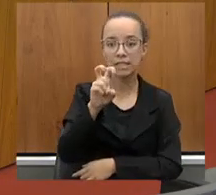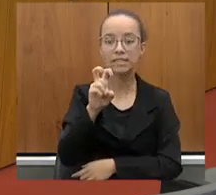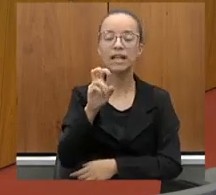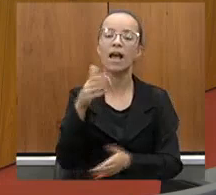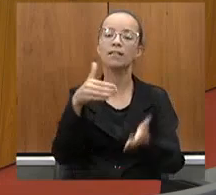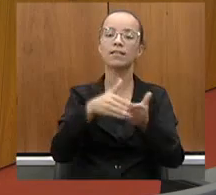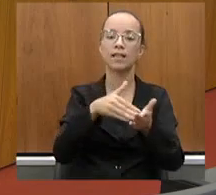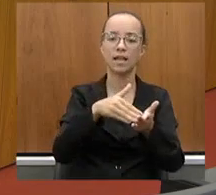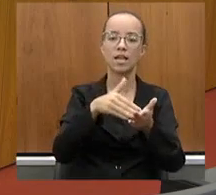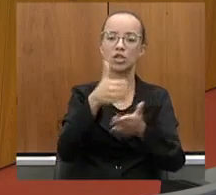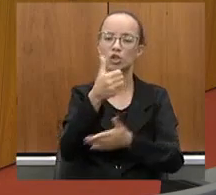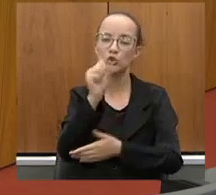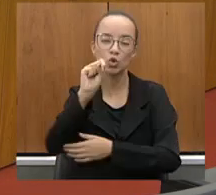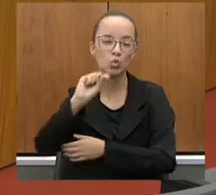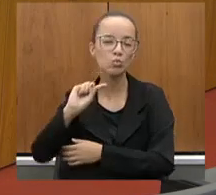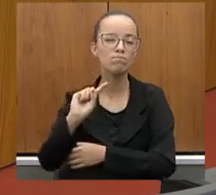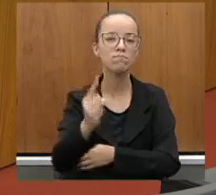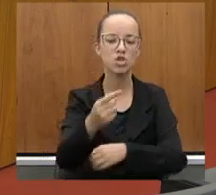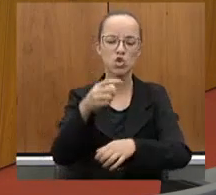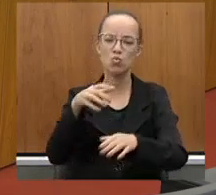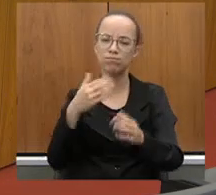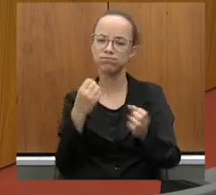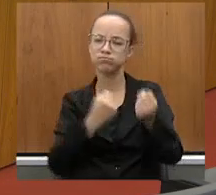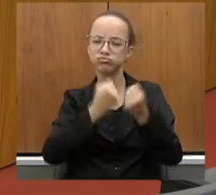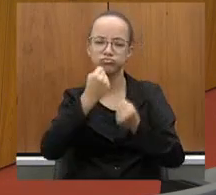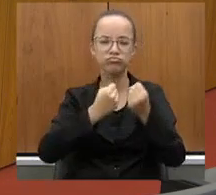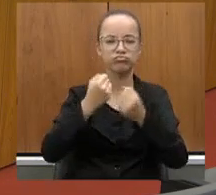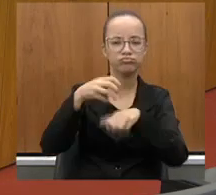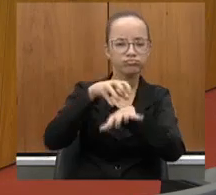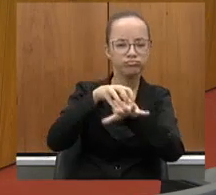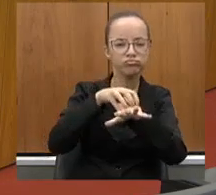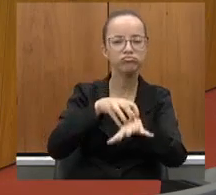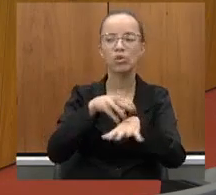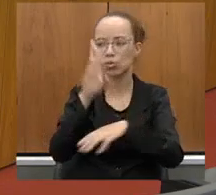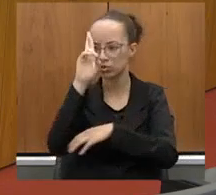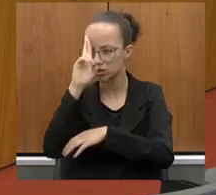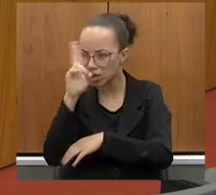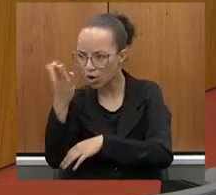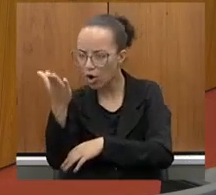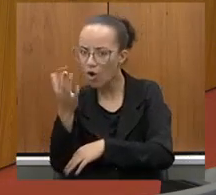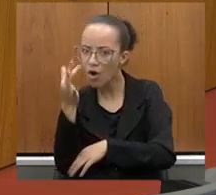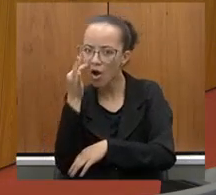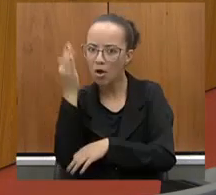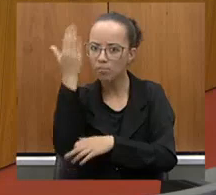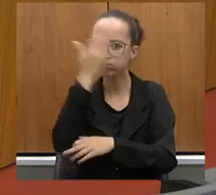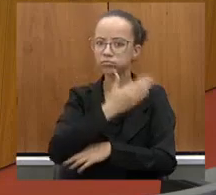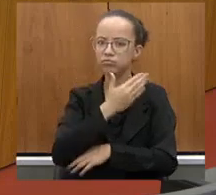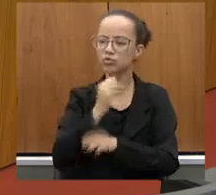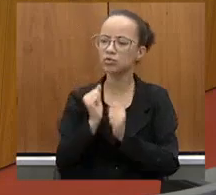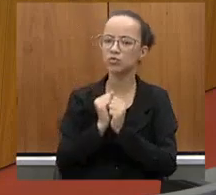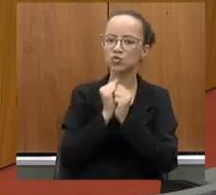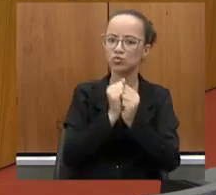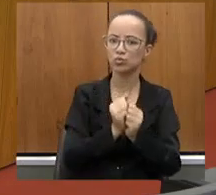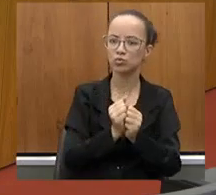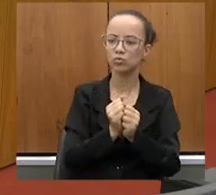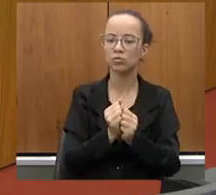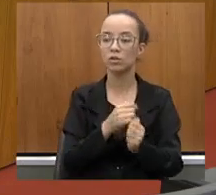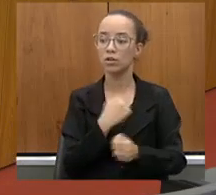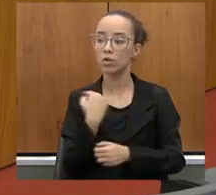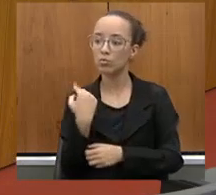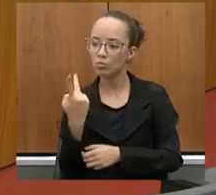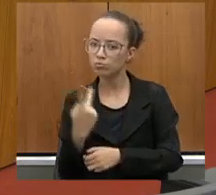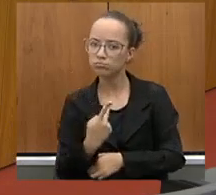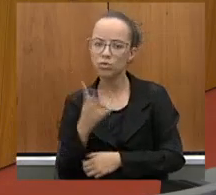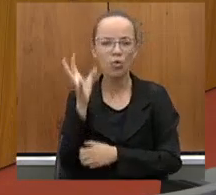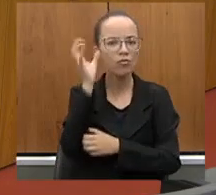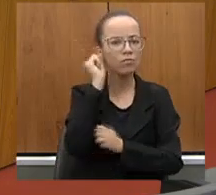por dia que atrafegam. V. Exª esteve comigo, esteve de carro, participou efetivamente, ouvimos pessoas,